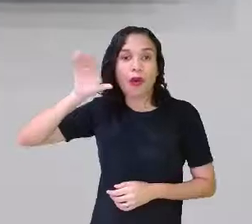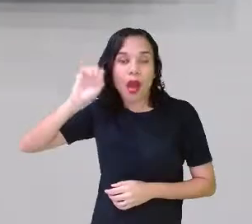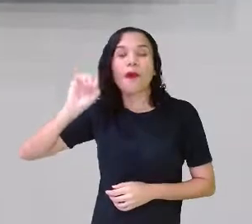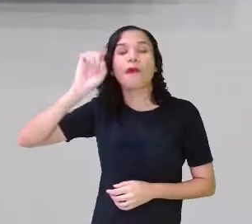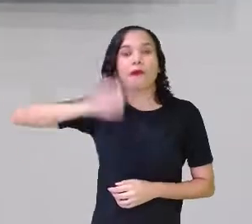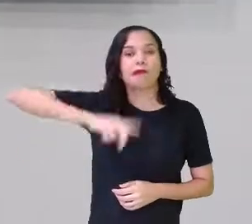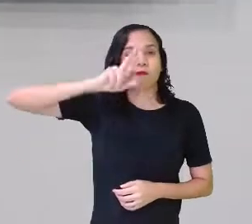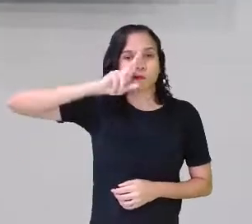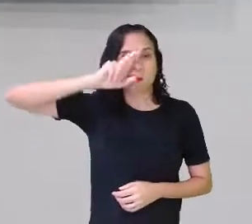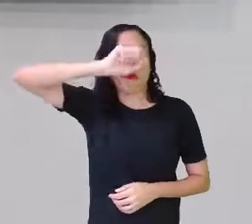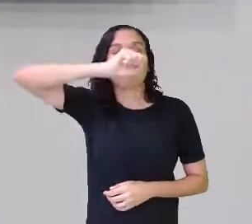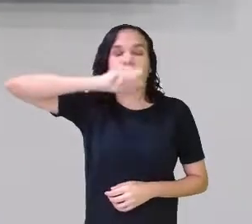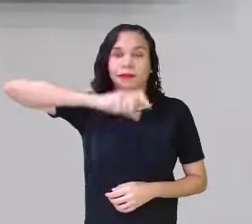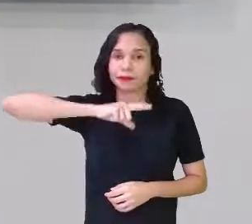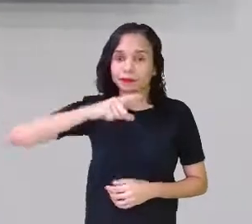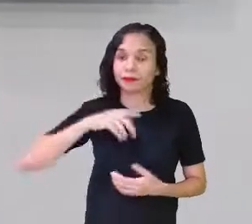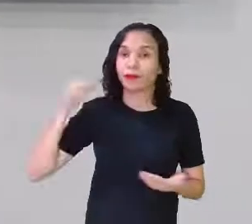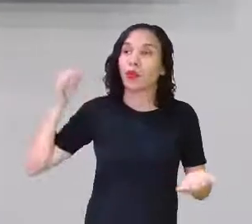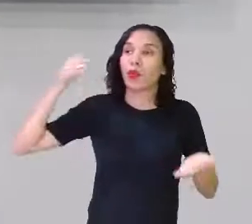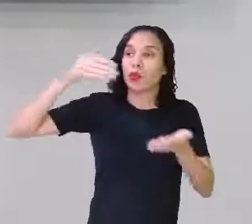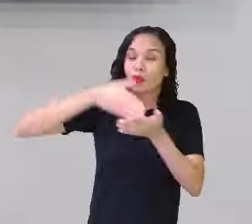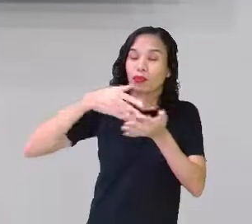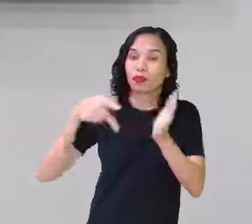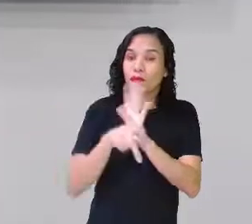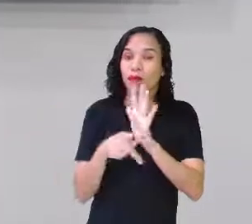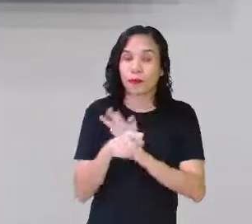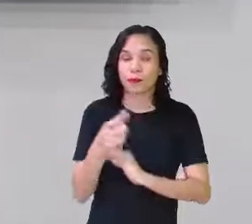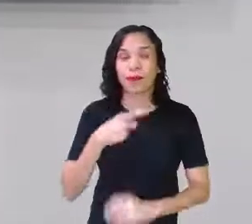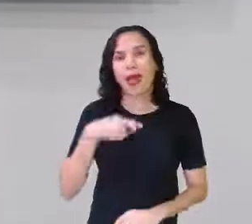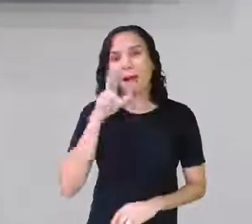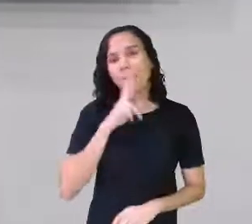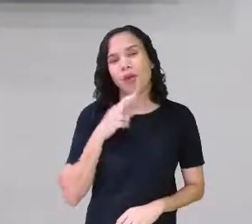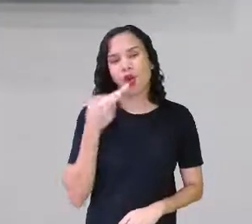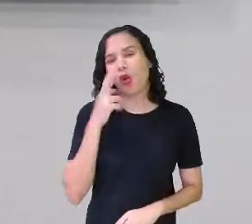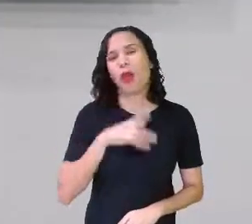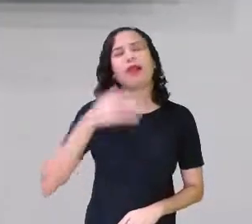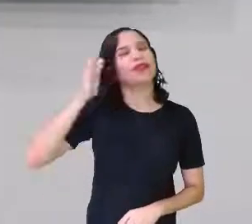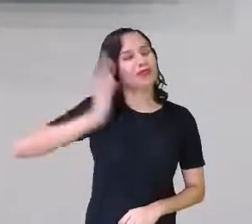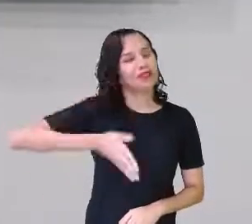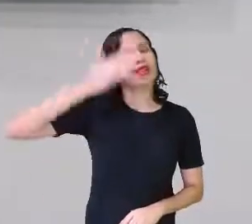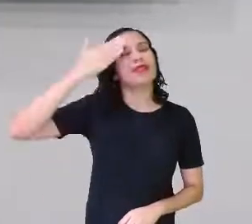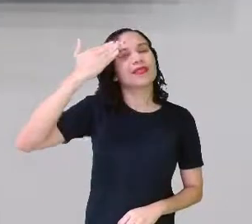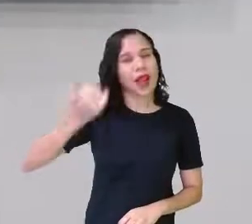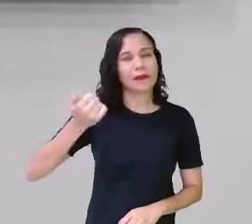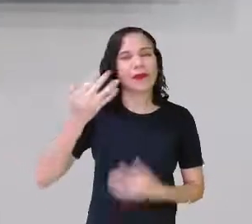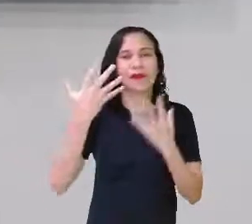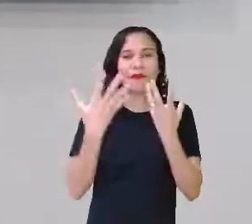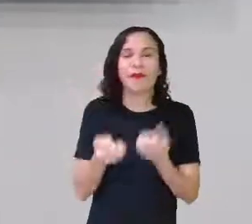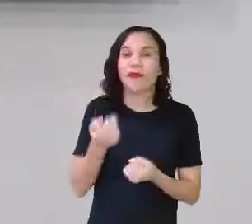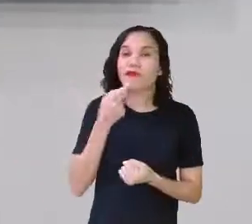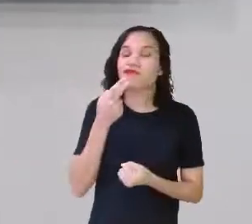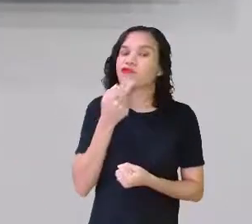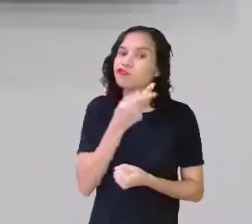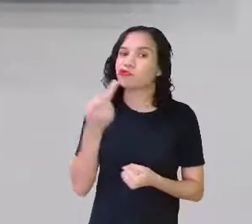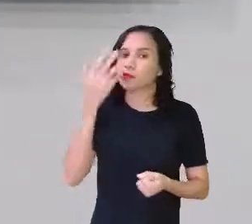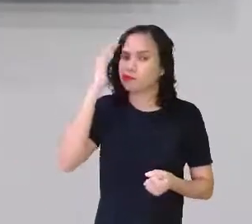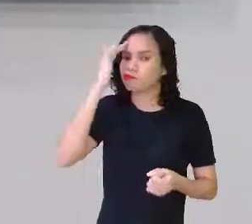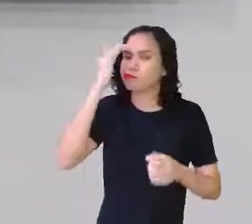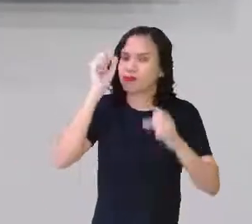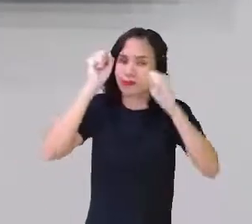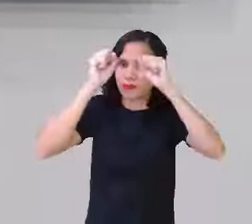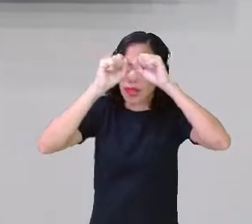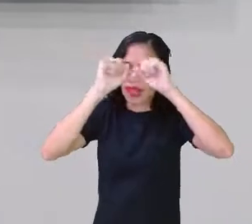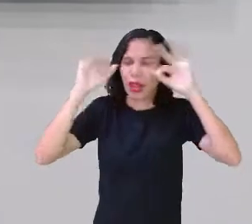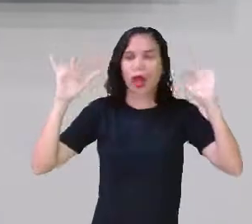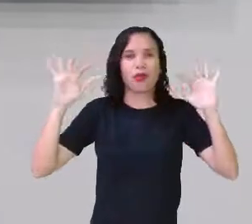sílaba mais forte. E por último, picolé. Picolé não precisa nem a gente chamar. Vamos chamar só para vocês conferirem.